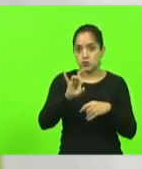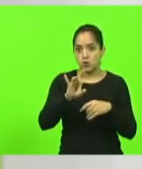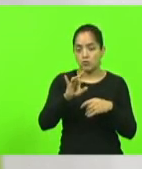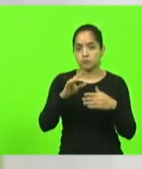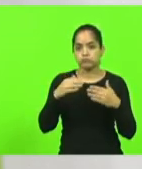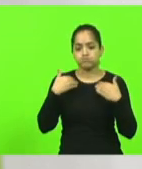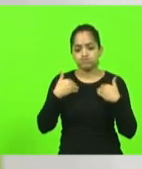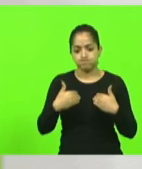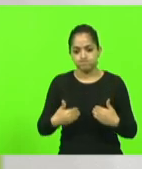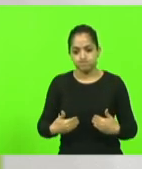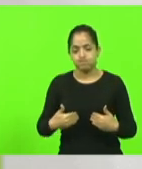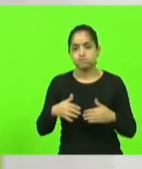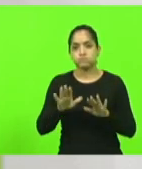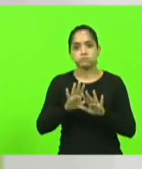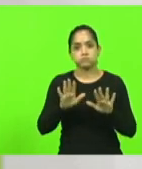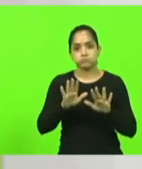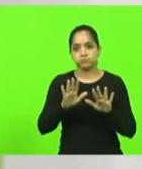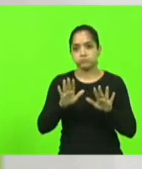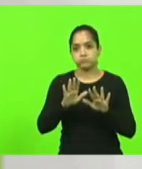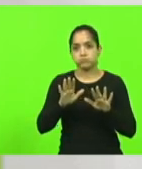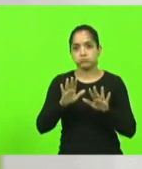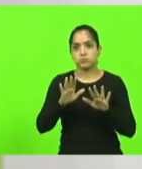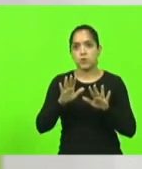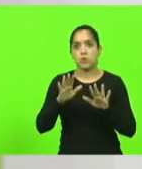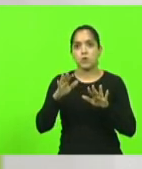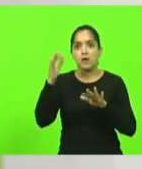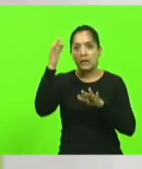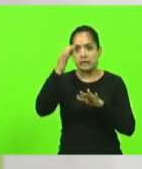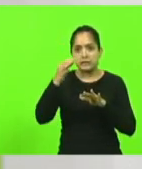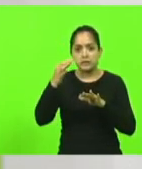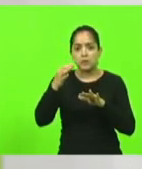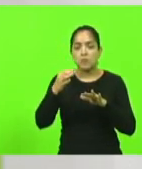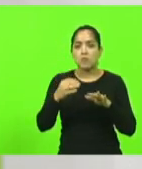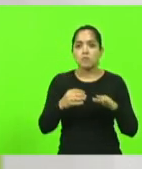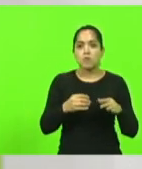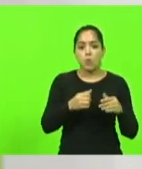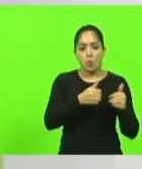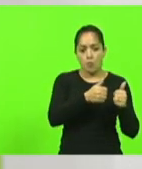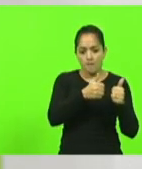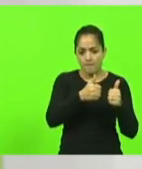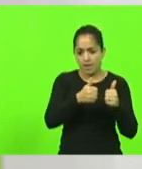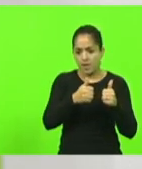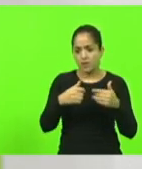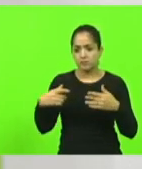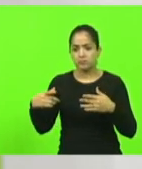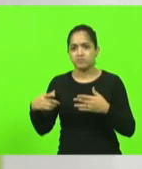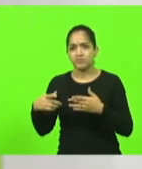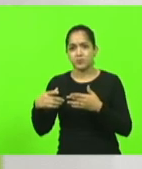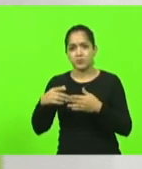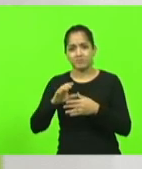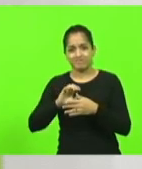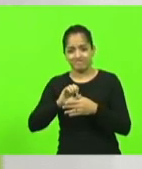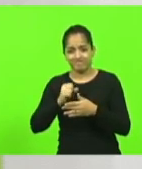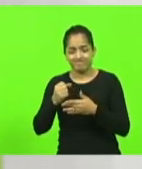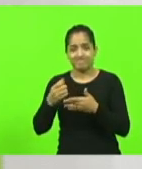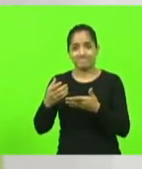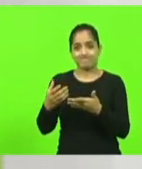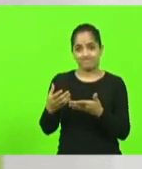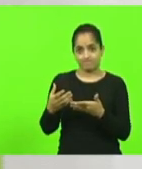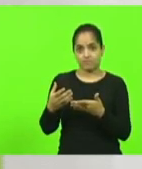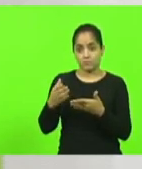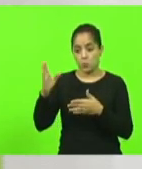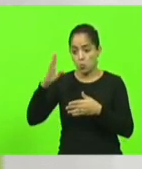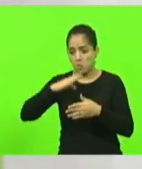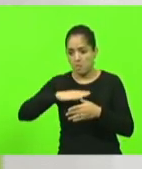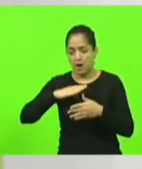Nós estamos em uma guerra espiritual, uma verdadeira guerra do bem contra o mal. Não se iludam quanto a isso. Não